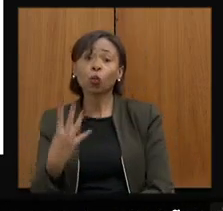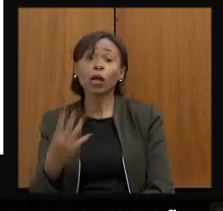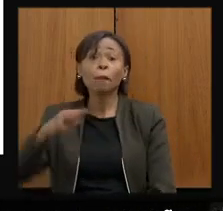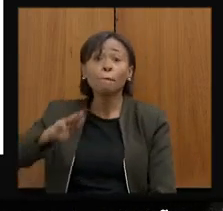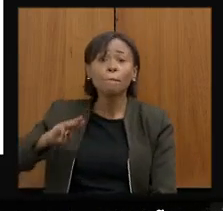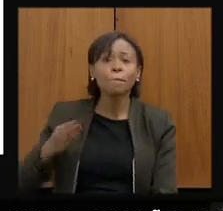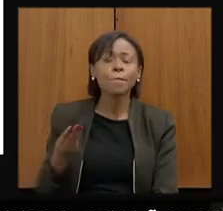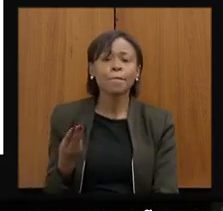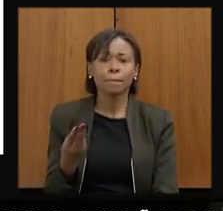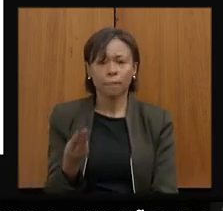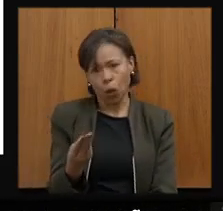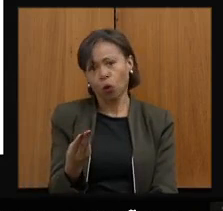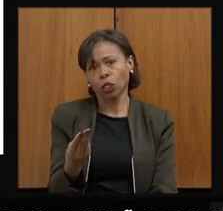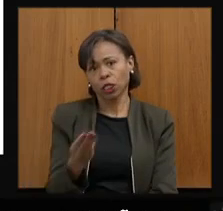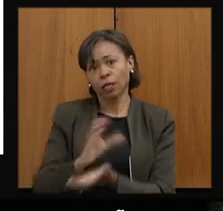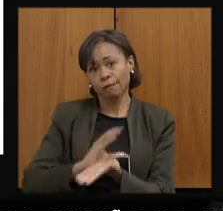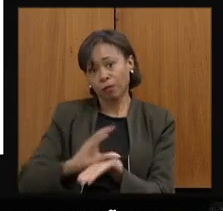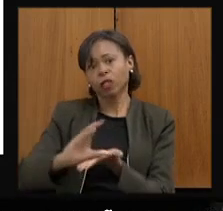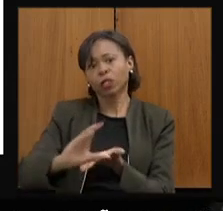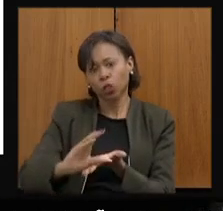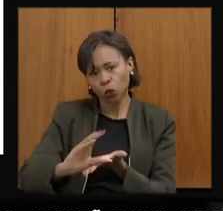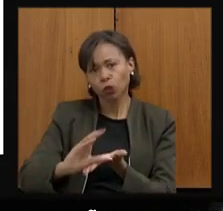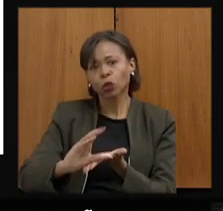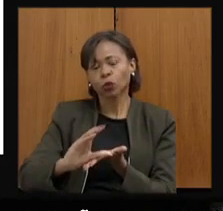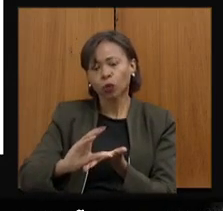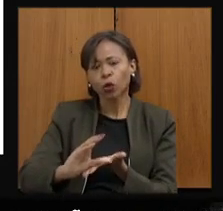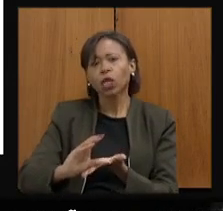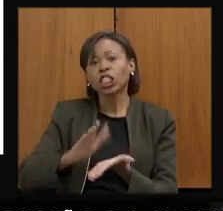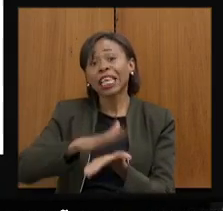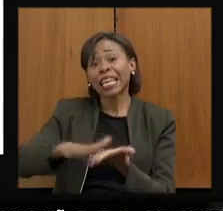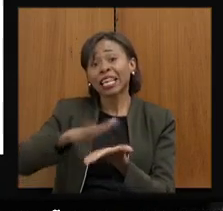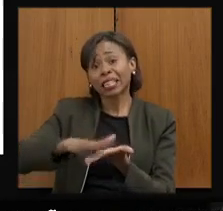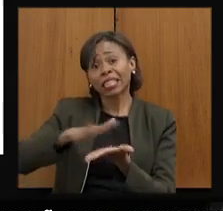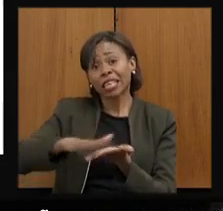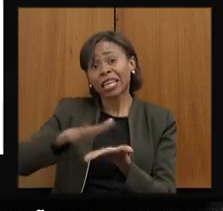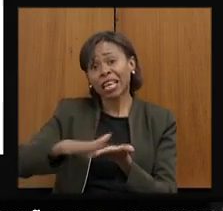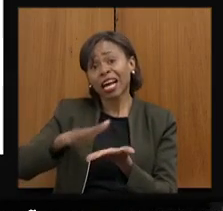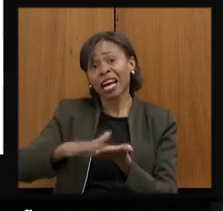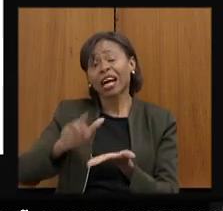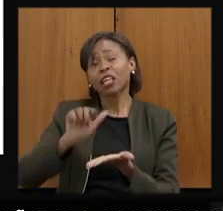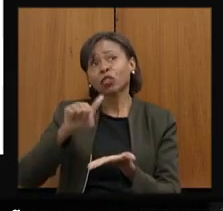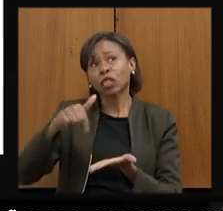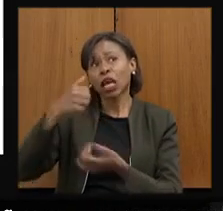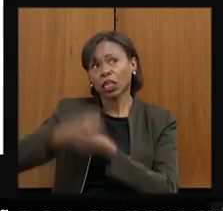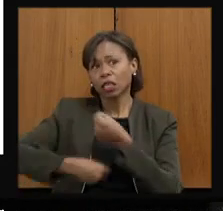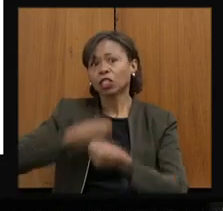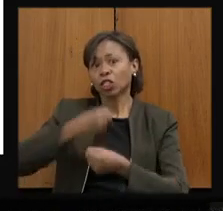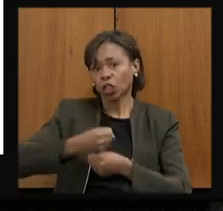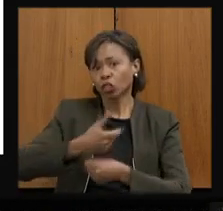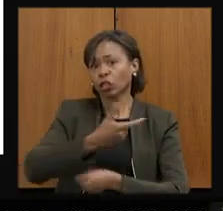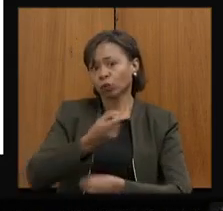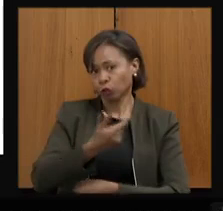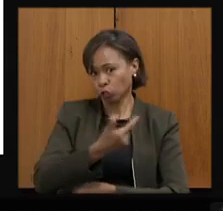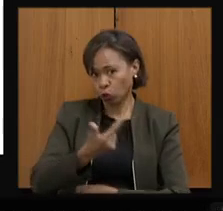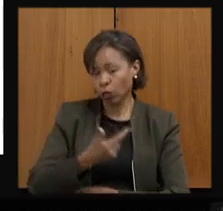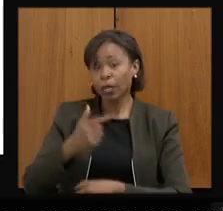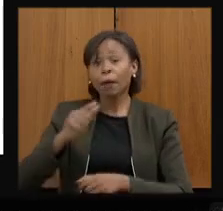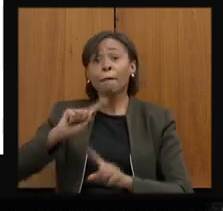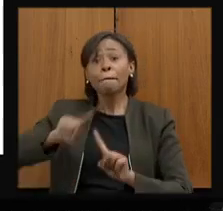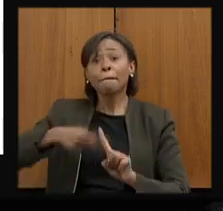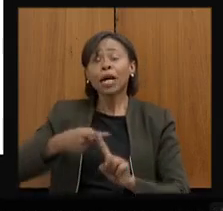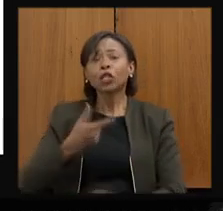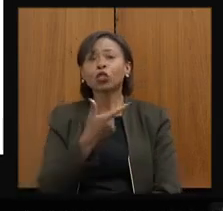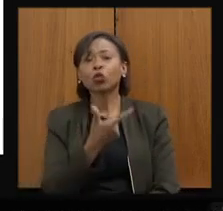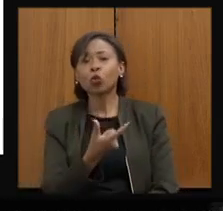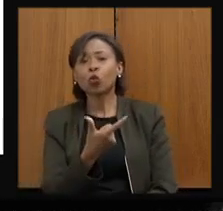investidos, gastos aplicados ao longo desse ano. E as 2 mil nomeações